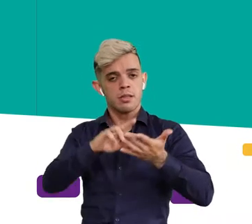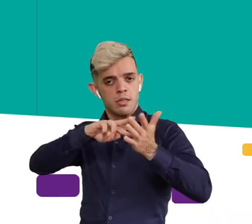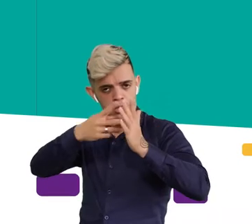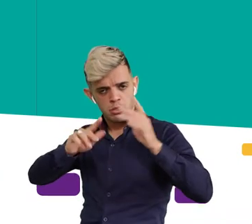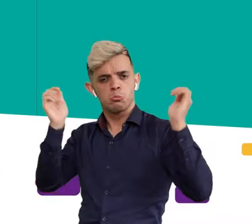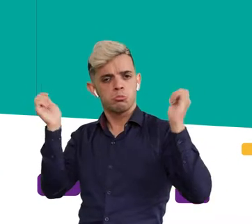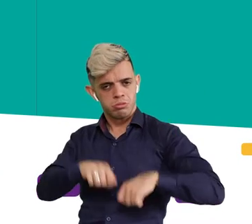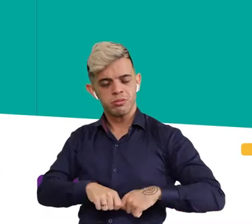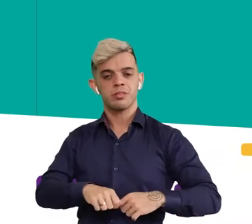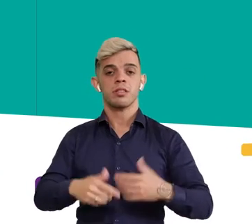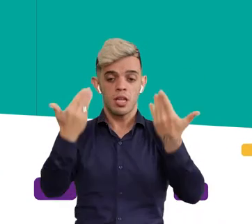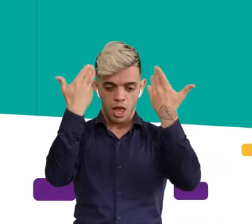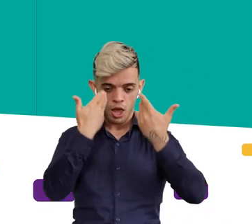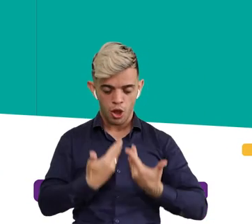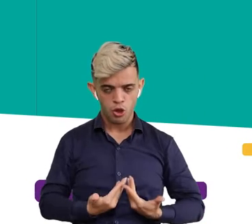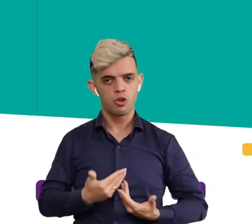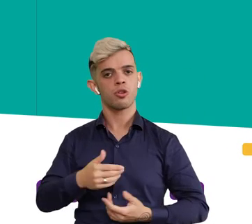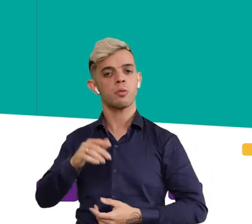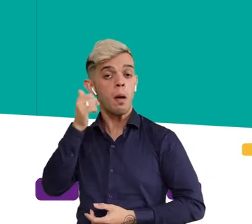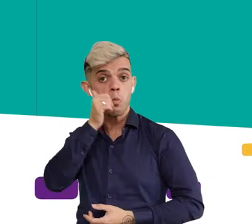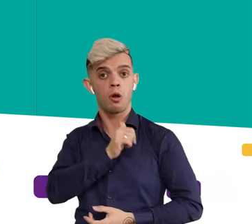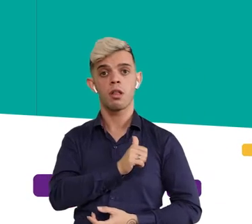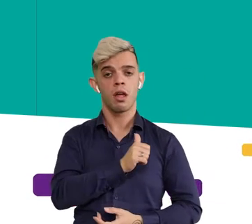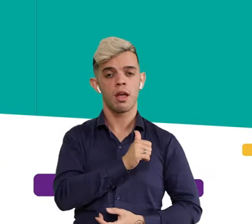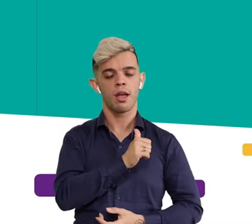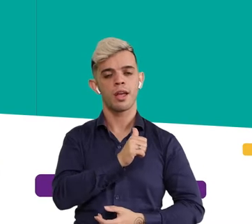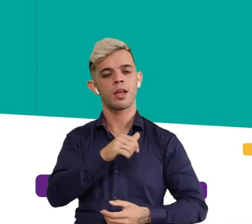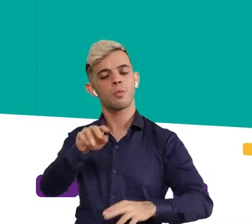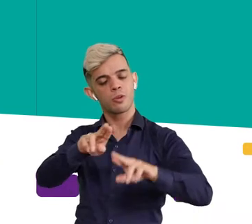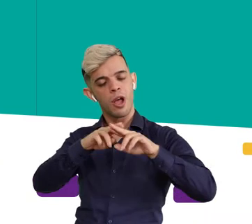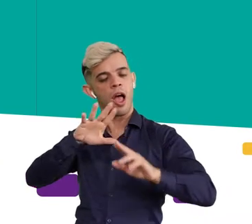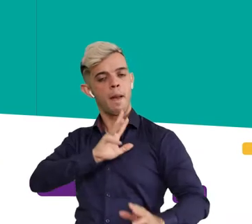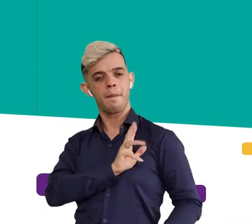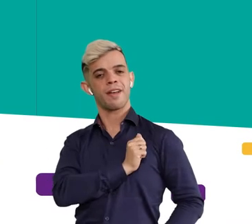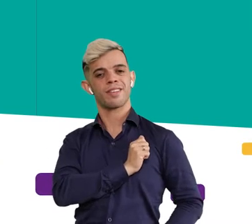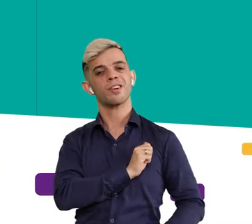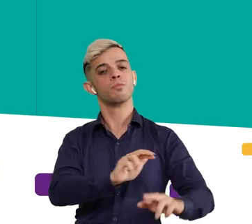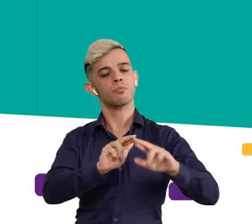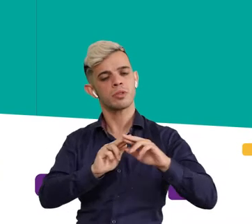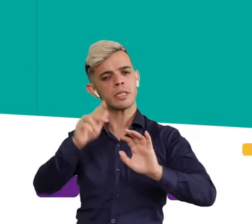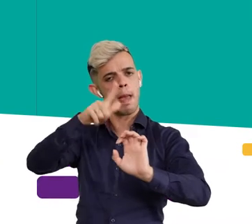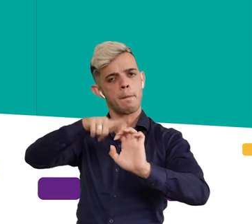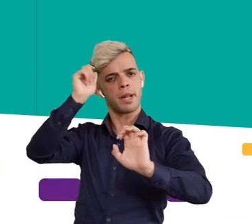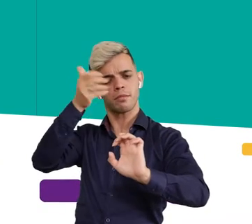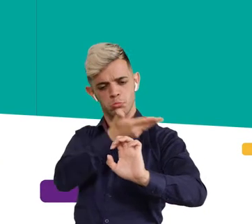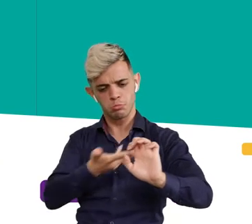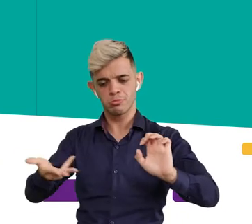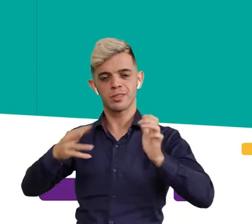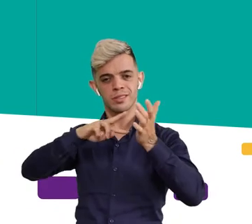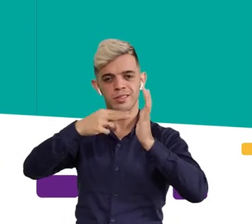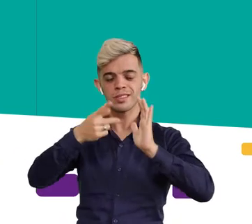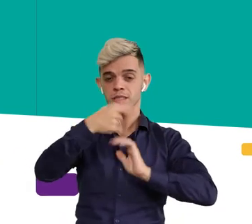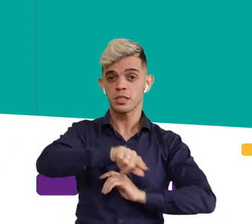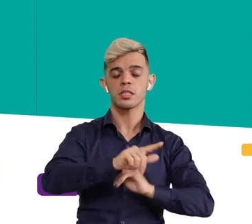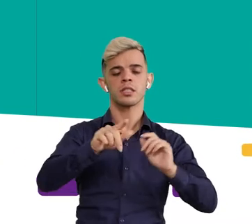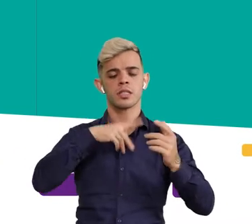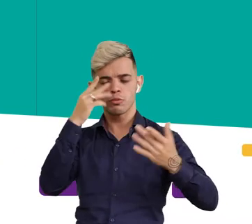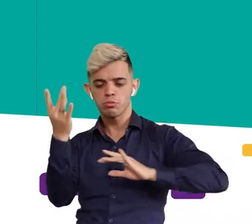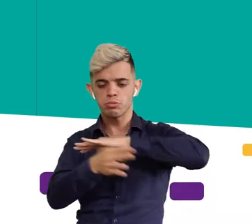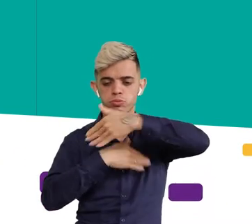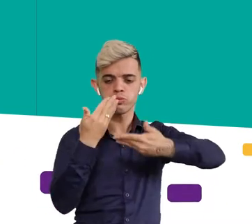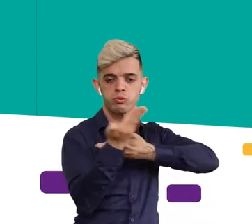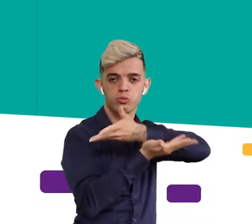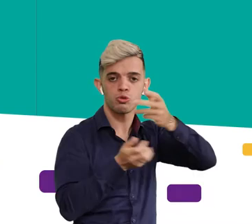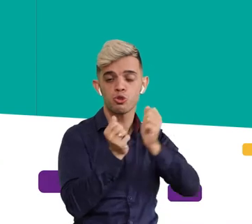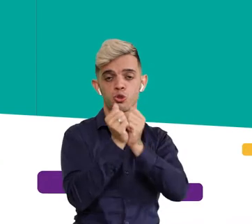empenhemos e acreditemos que é possível. Eu sou uma mulher movida pela paixão, então empreender é